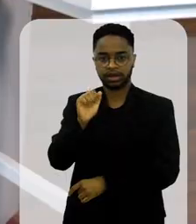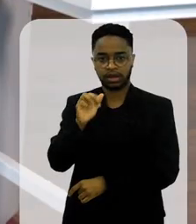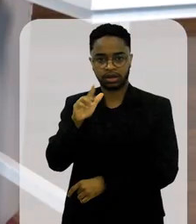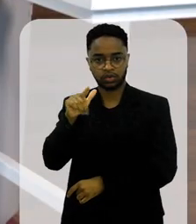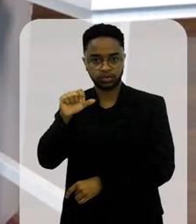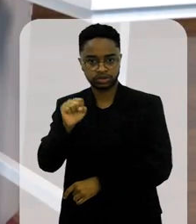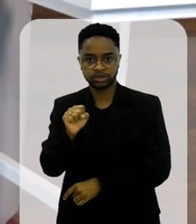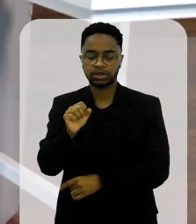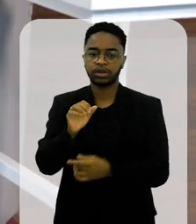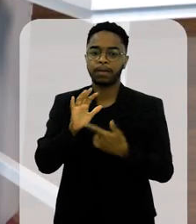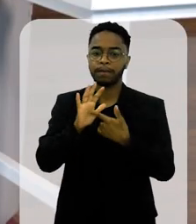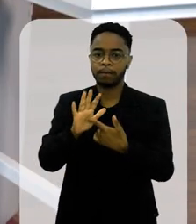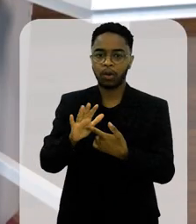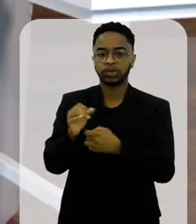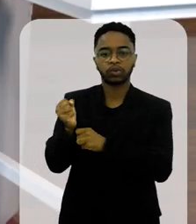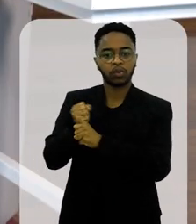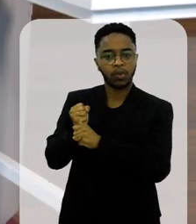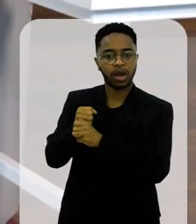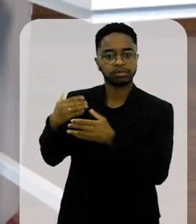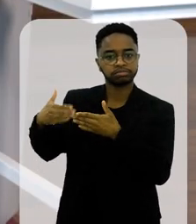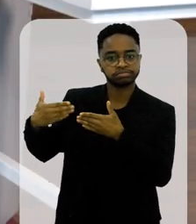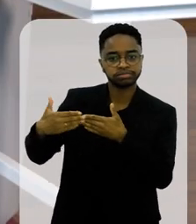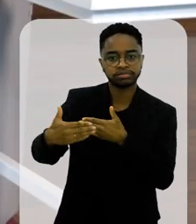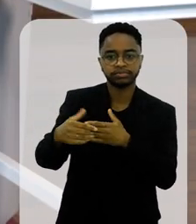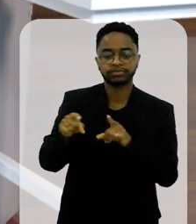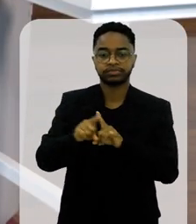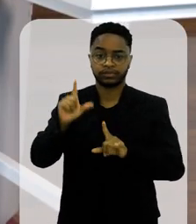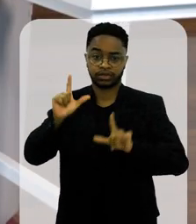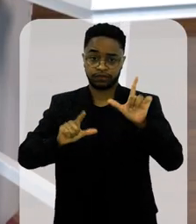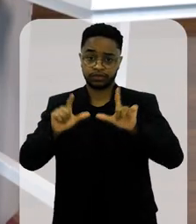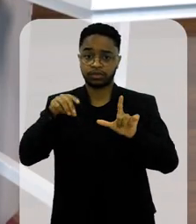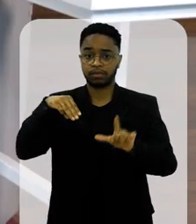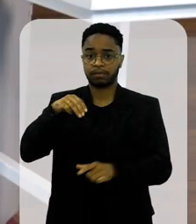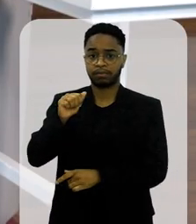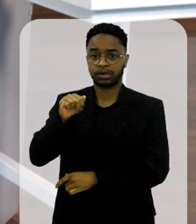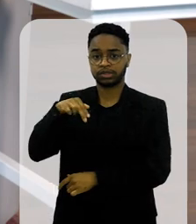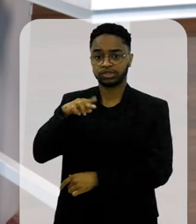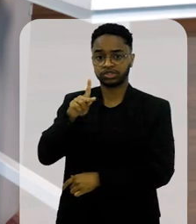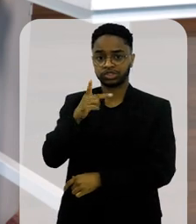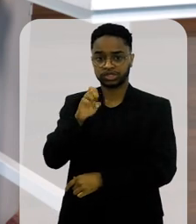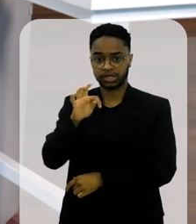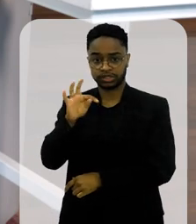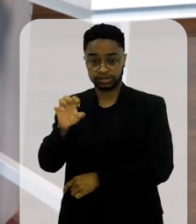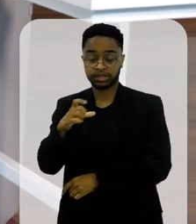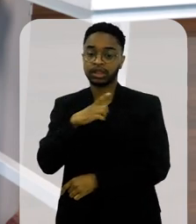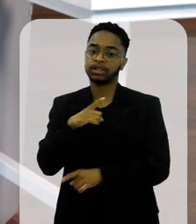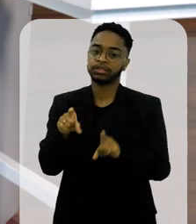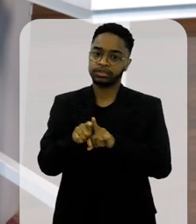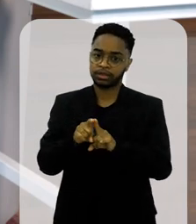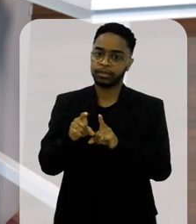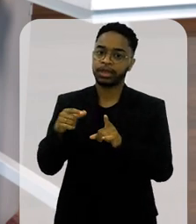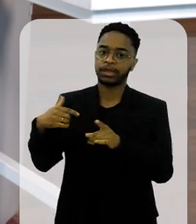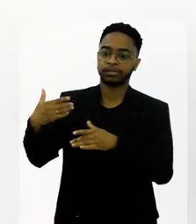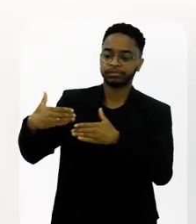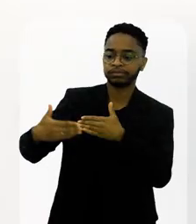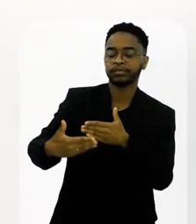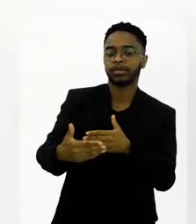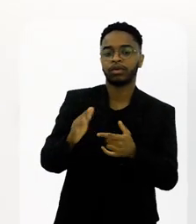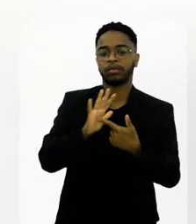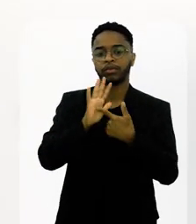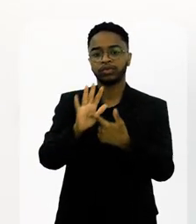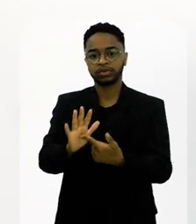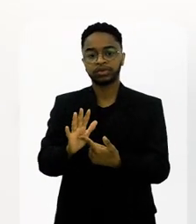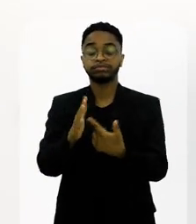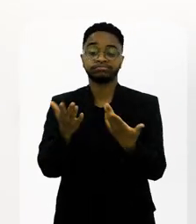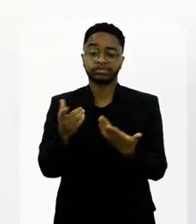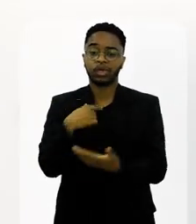Neto, os programas de rádio que falavam sobre aquilo o ano inteiro. Na televisão, na época, a manchete tinha alguns programas também que iam ao longo do ano